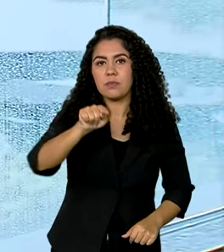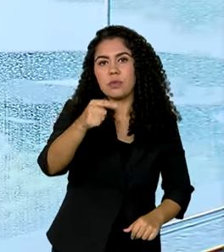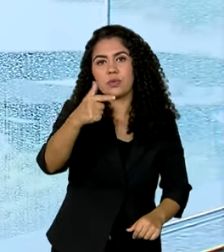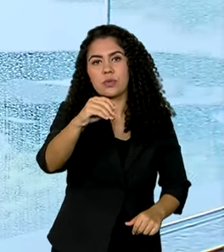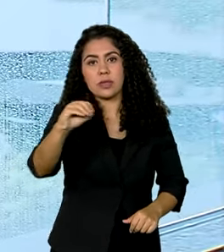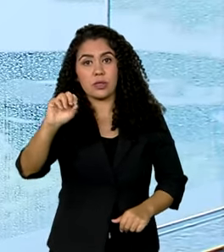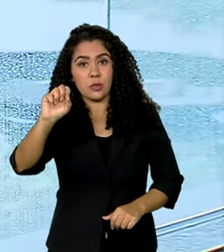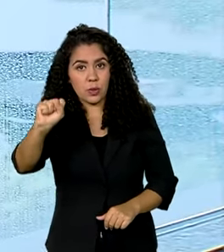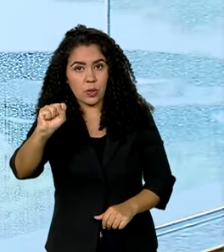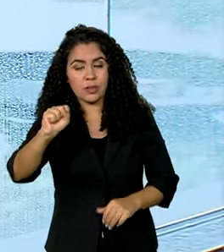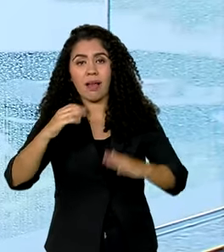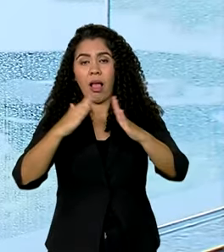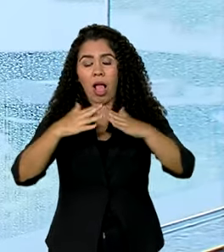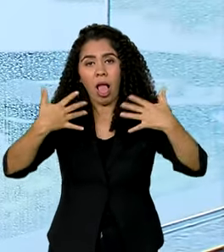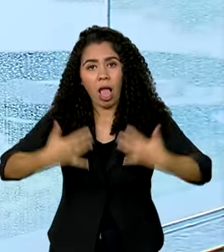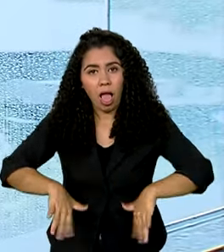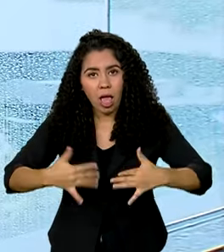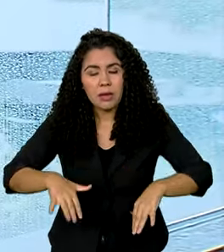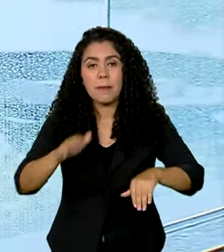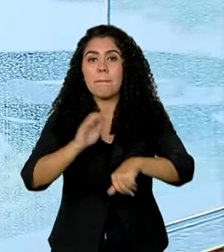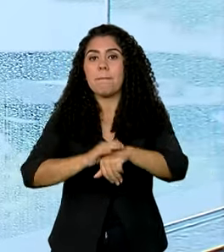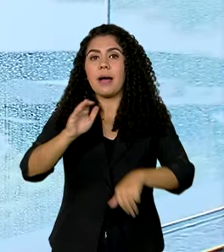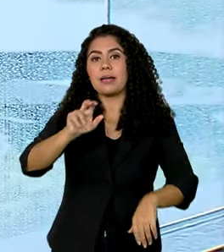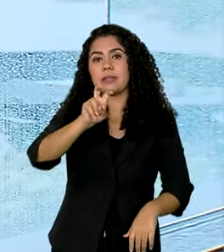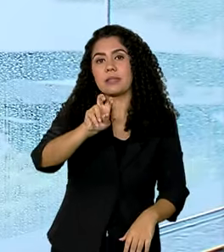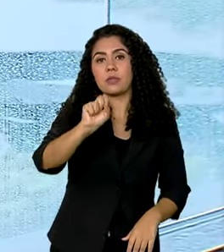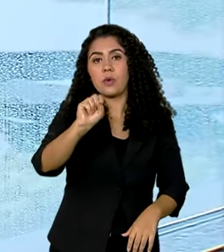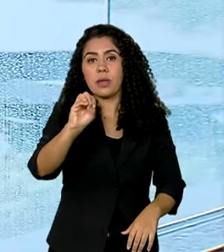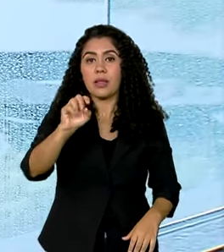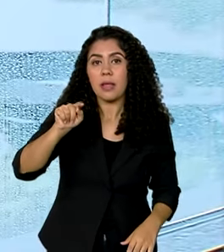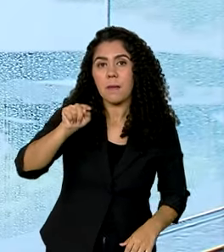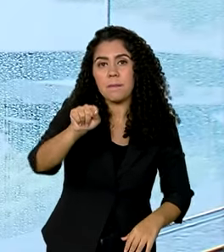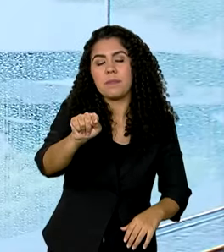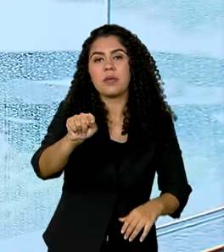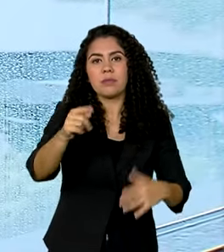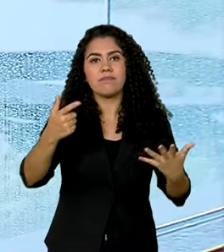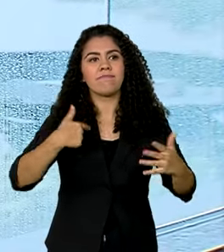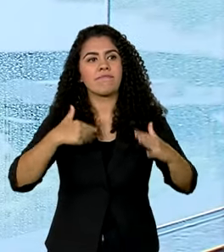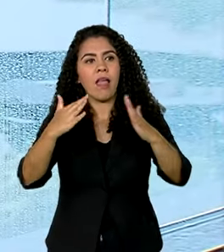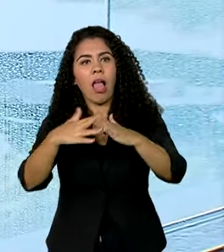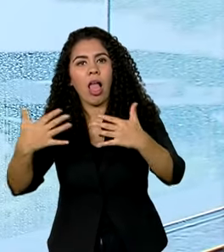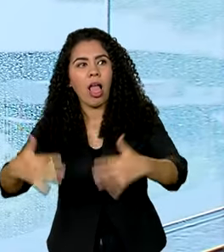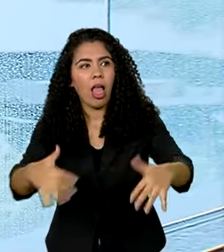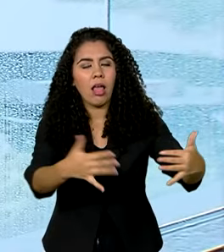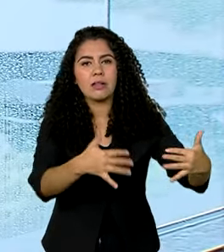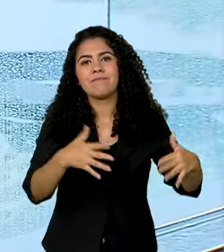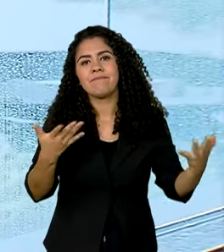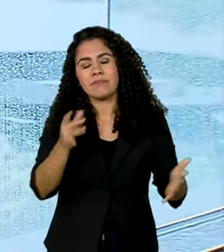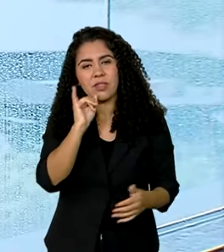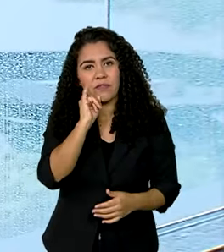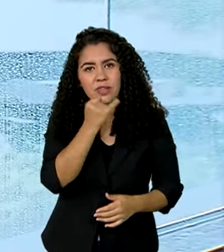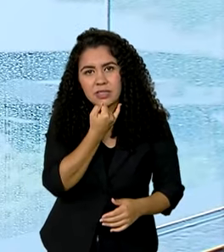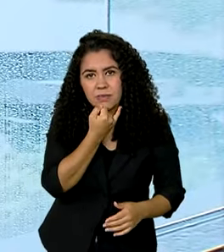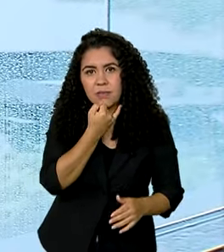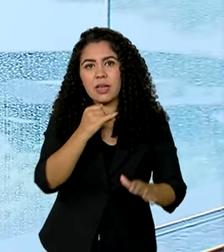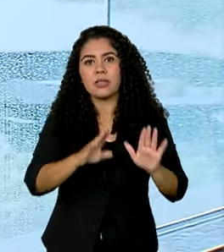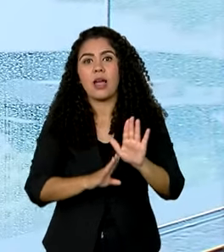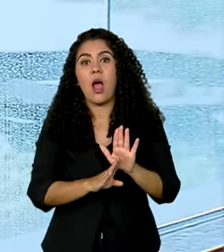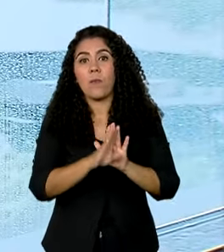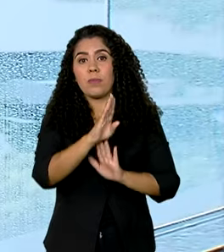desabrigadas. Mais de 580 mil pessoas estão desalojadas. Infelizmente, aumentou para